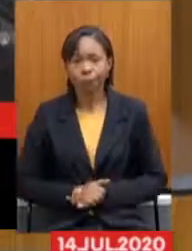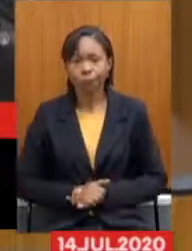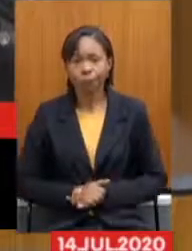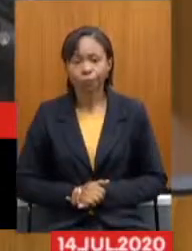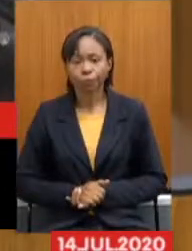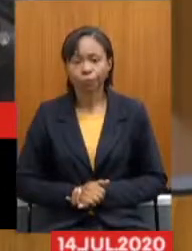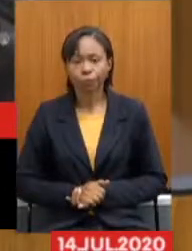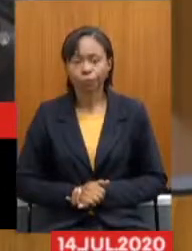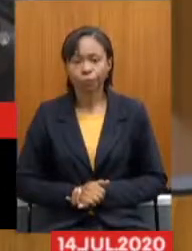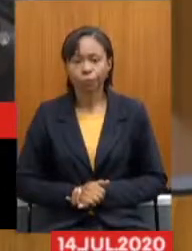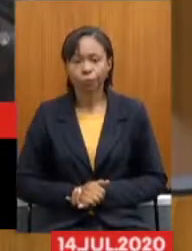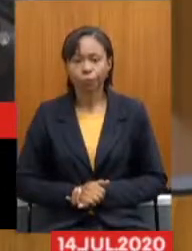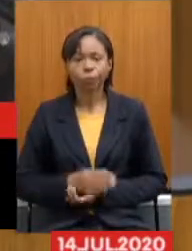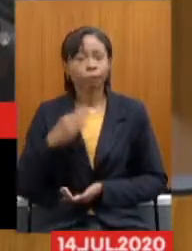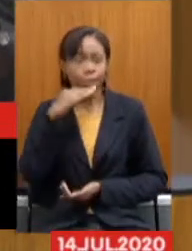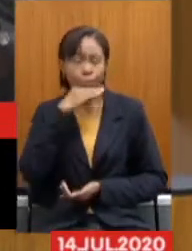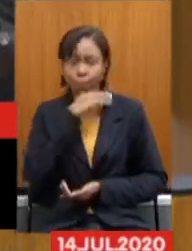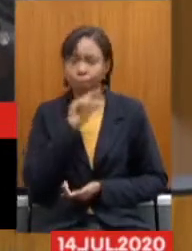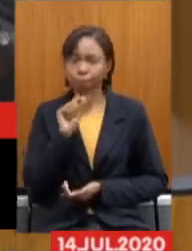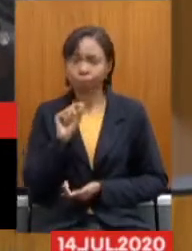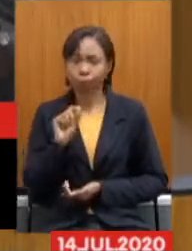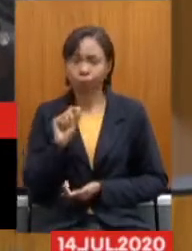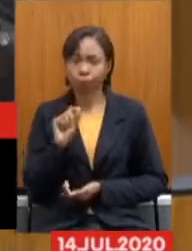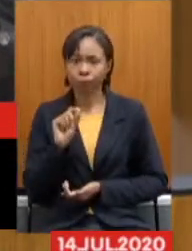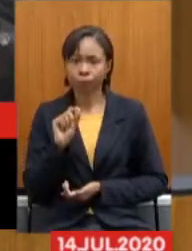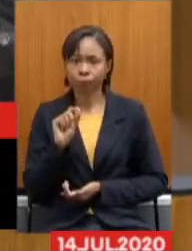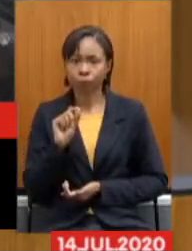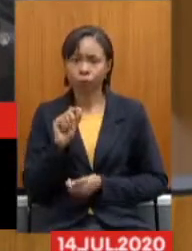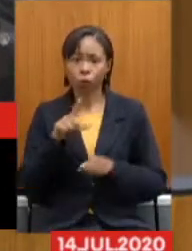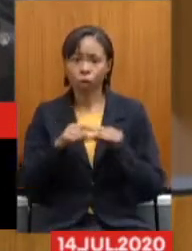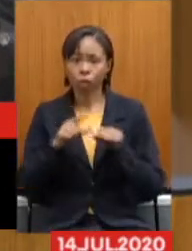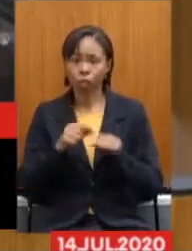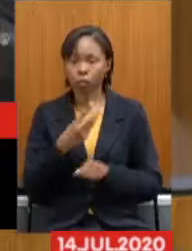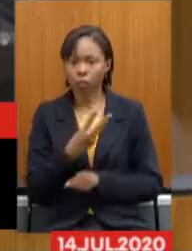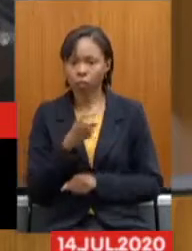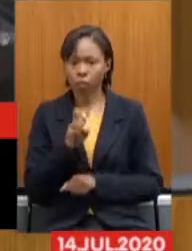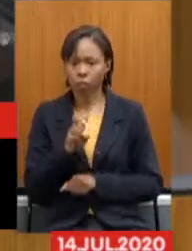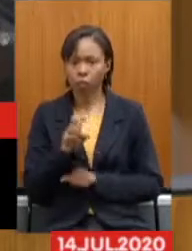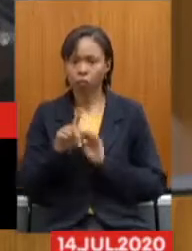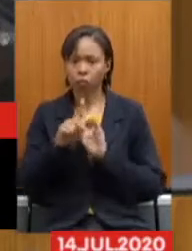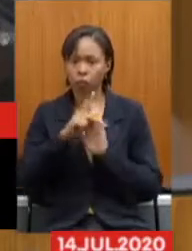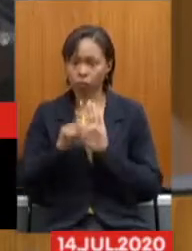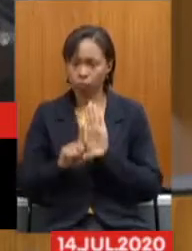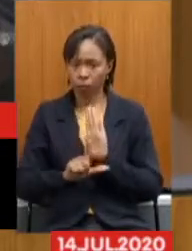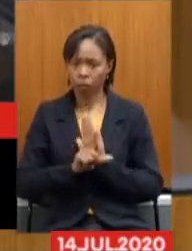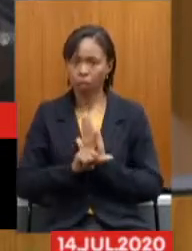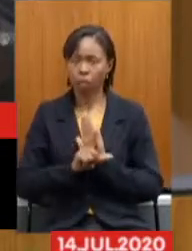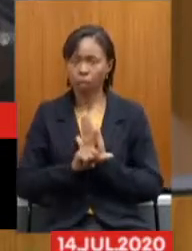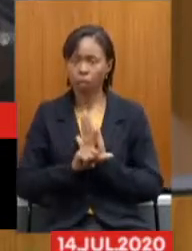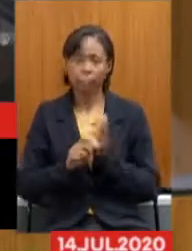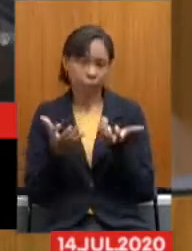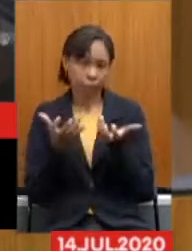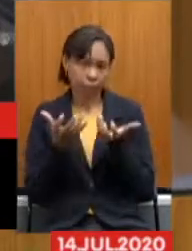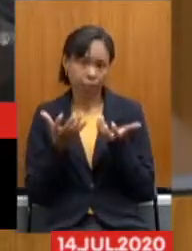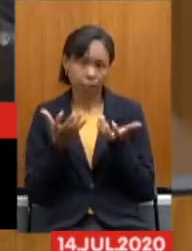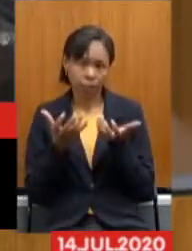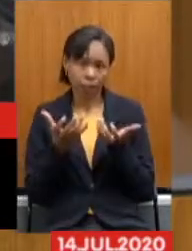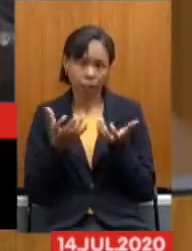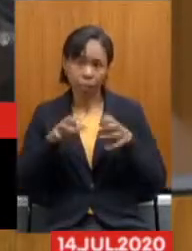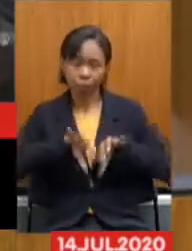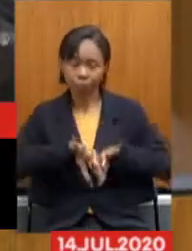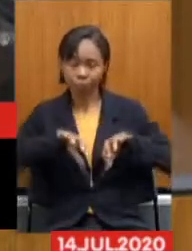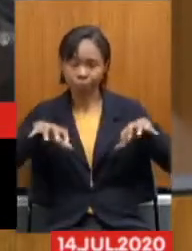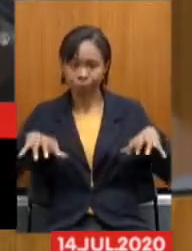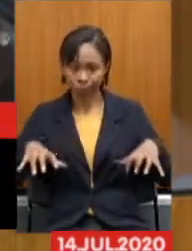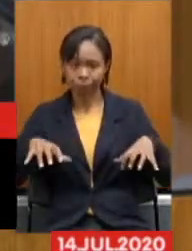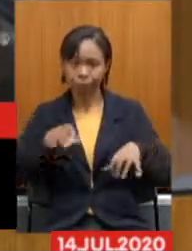Como percebe-se que, a partir do artigo 35 do PL, que quer esse desmembramento do